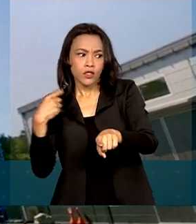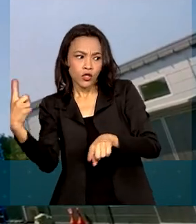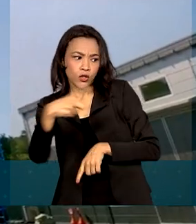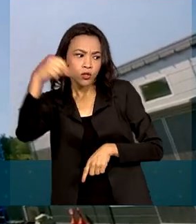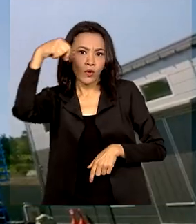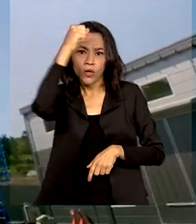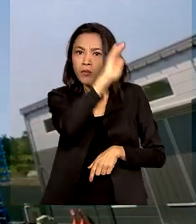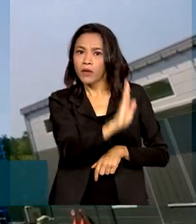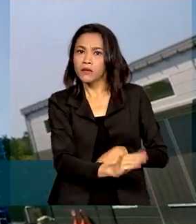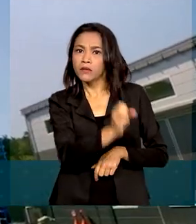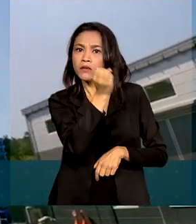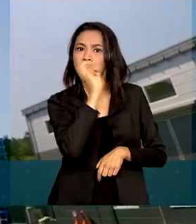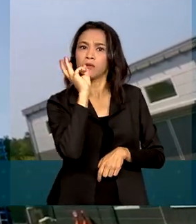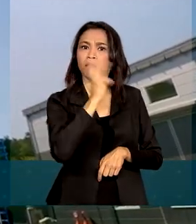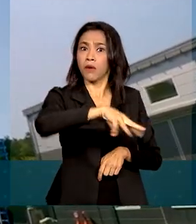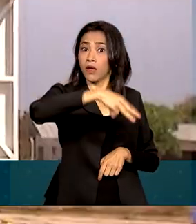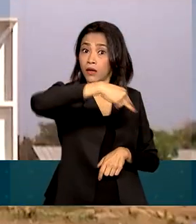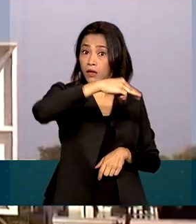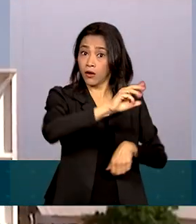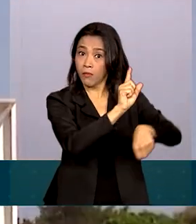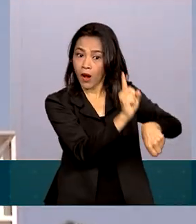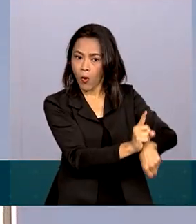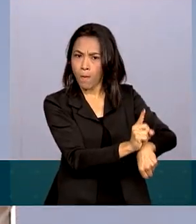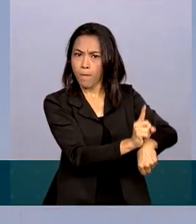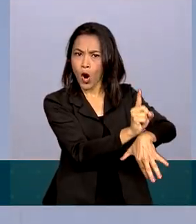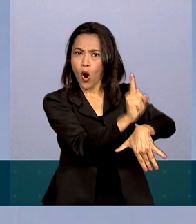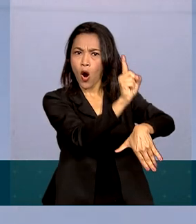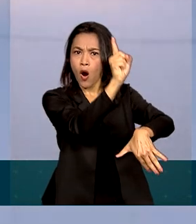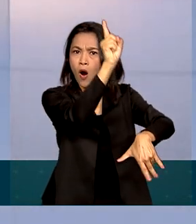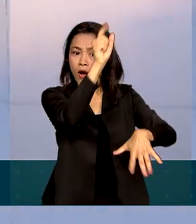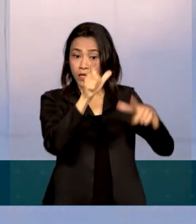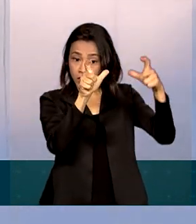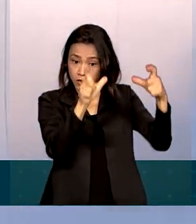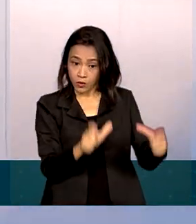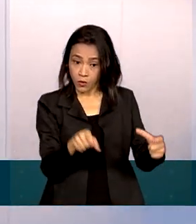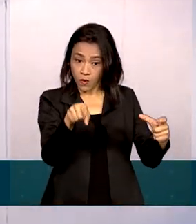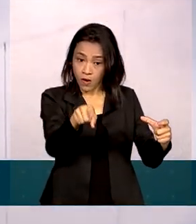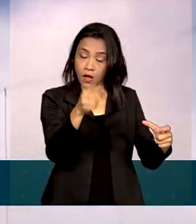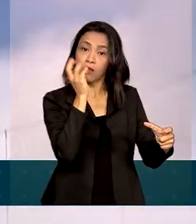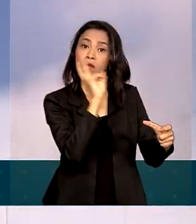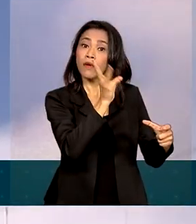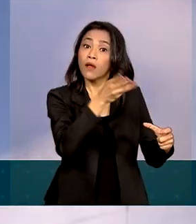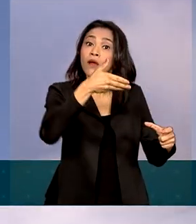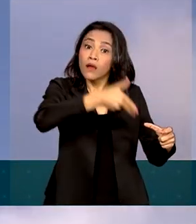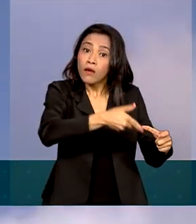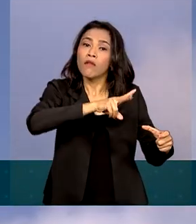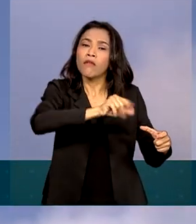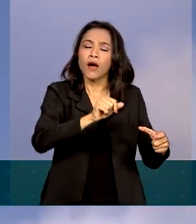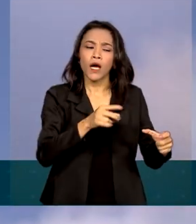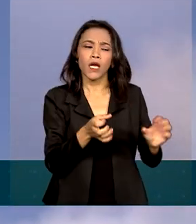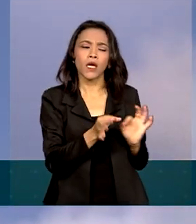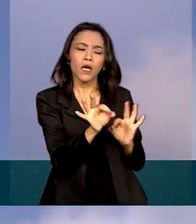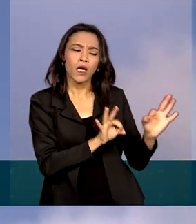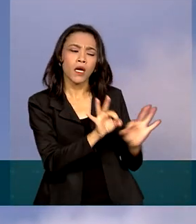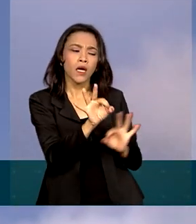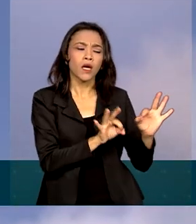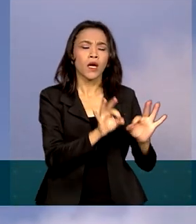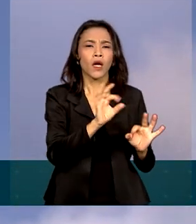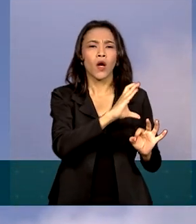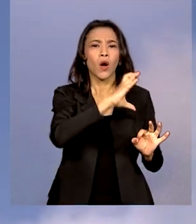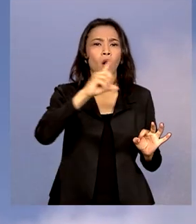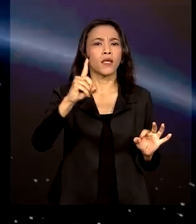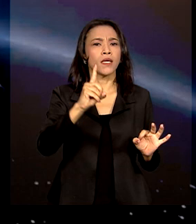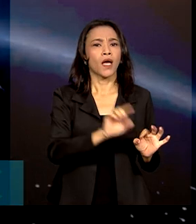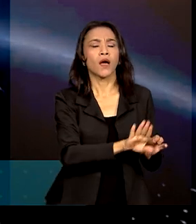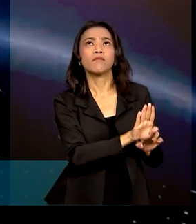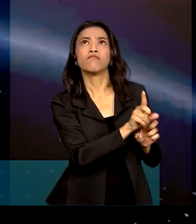testar o foguete produzido por ela. O Centro Espacial no Maranhão vai coordenar e monitorar a missão no espaço e, para